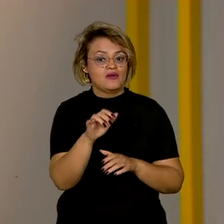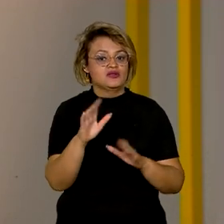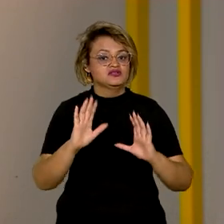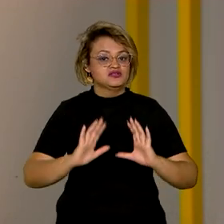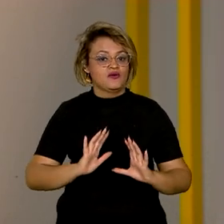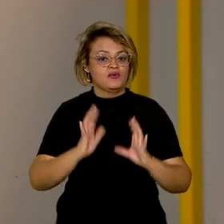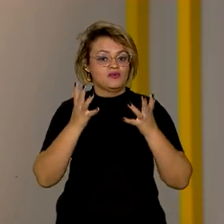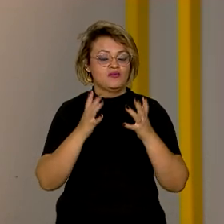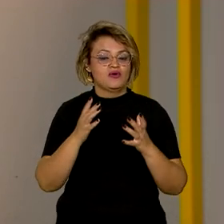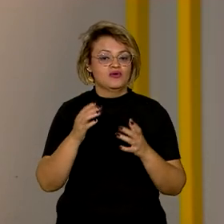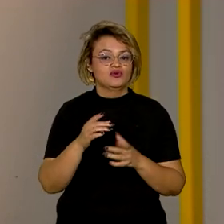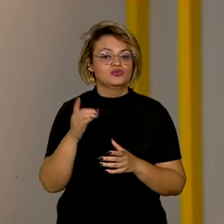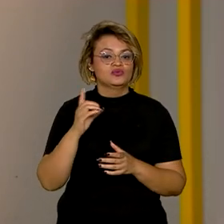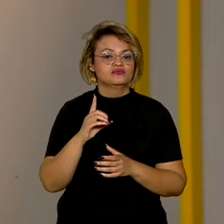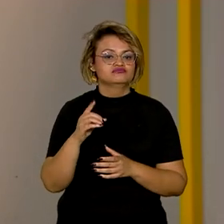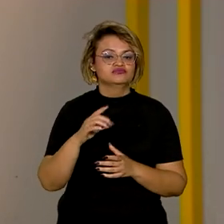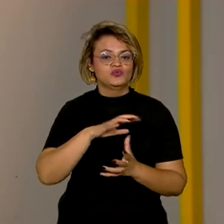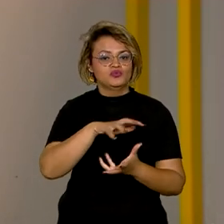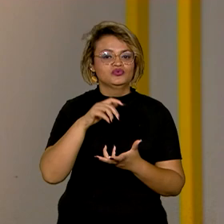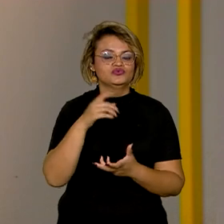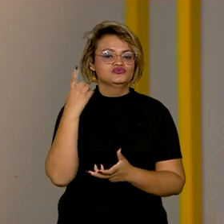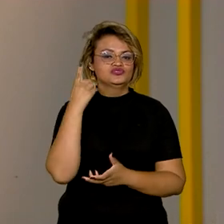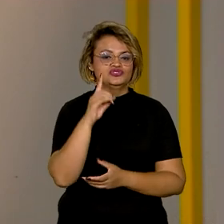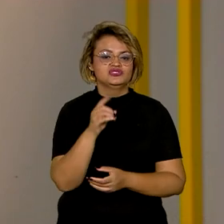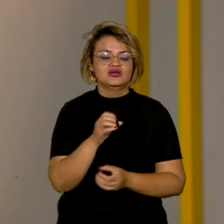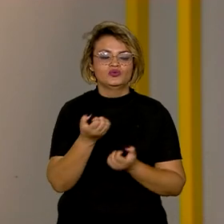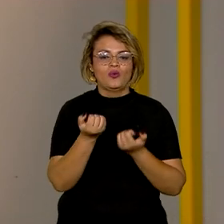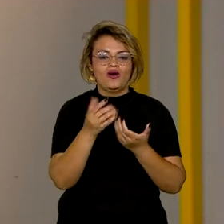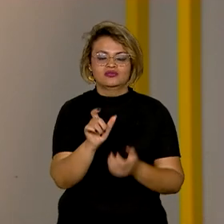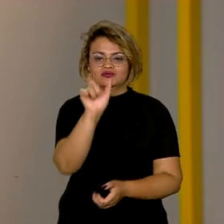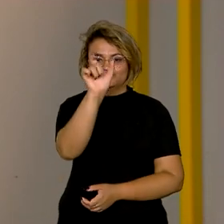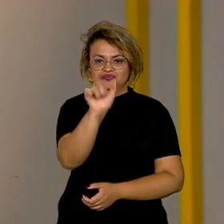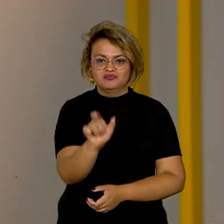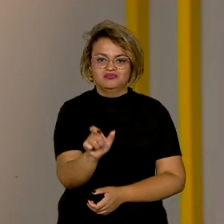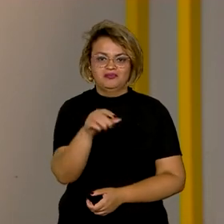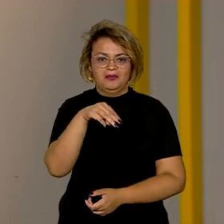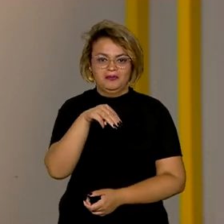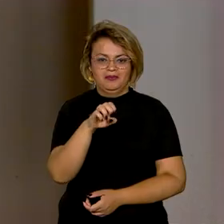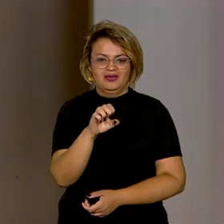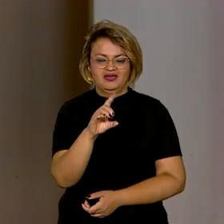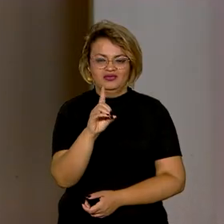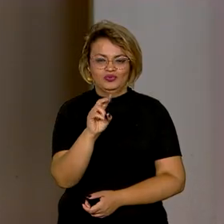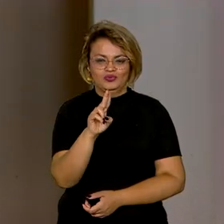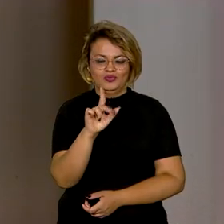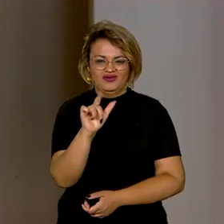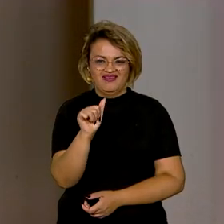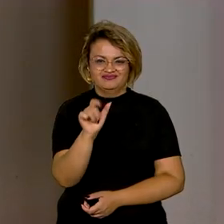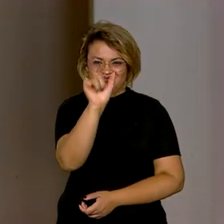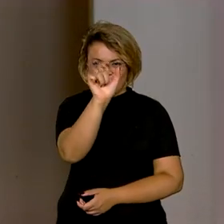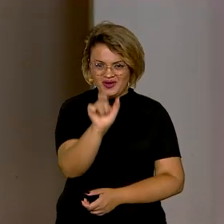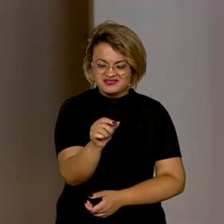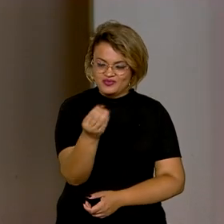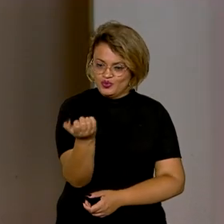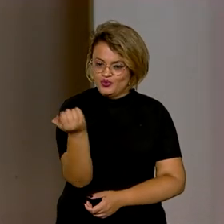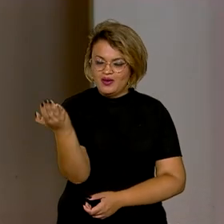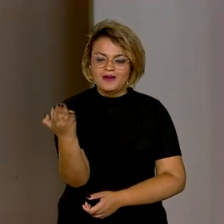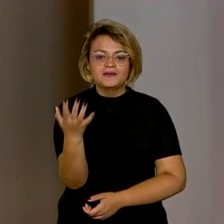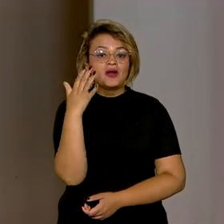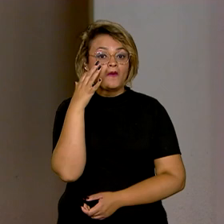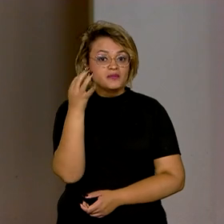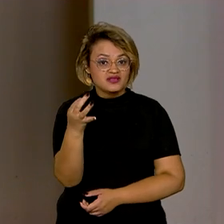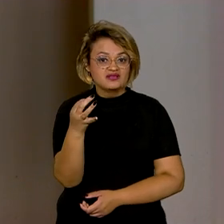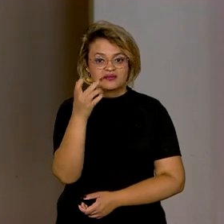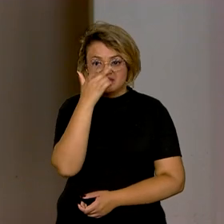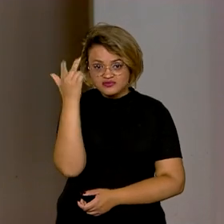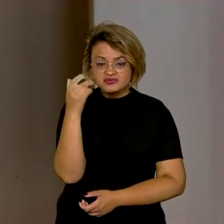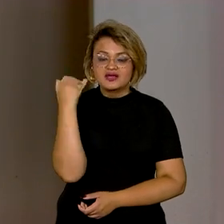setembro, é comemorado em todo o mundo o Dia do Doador de Medula Óssea. A data foi criada para conscientizar as